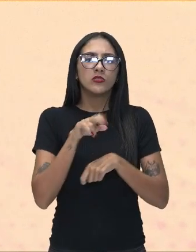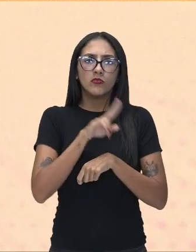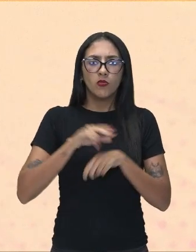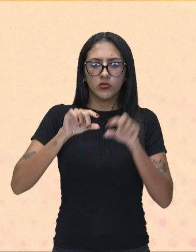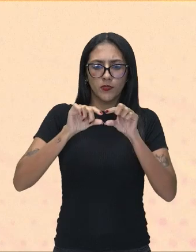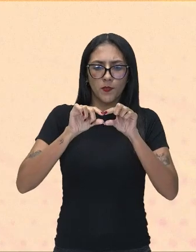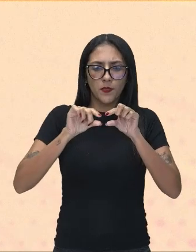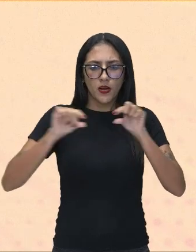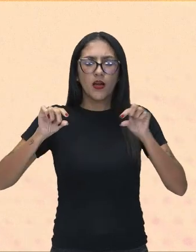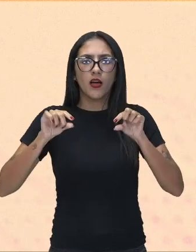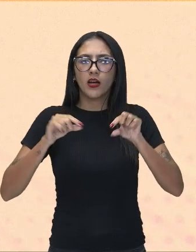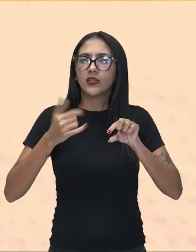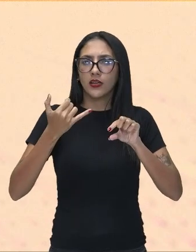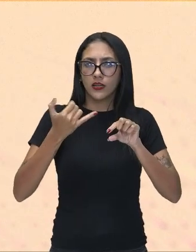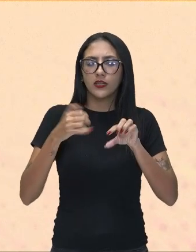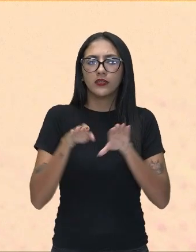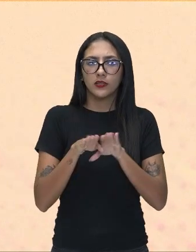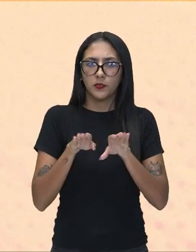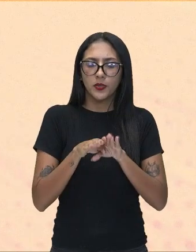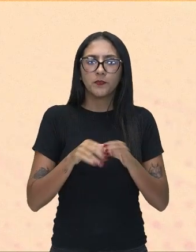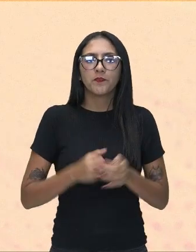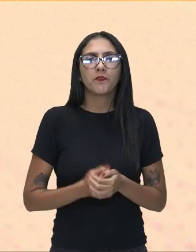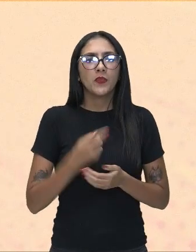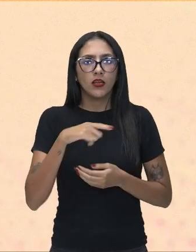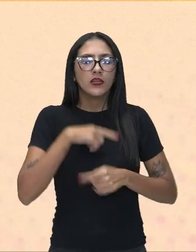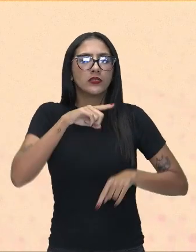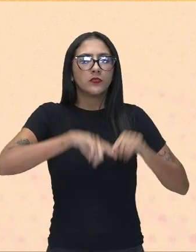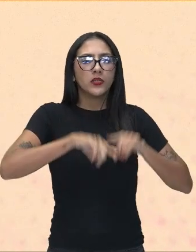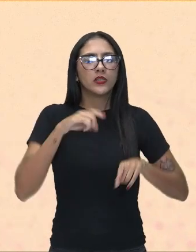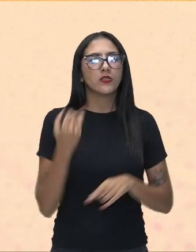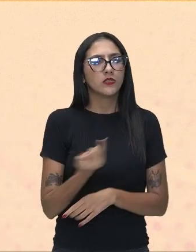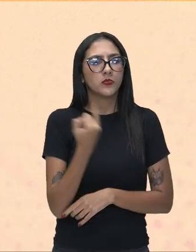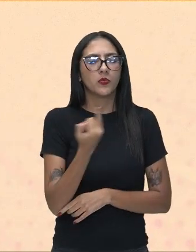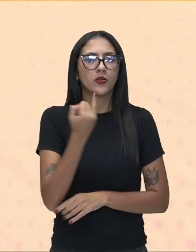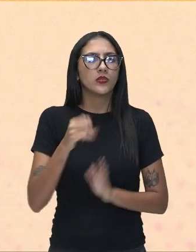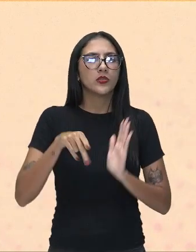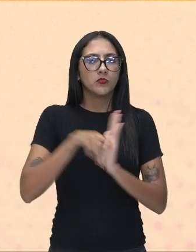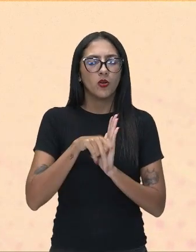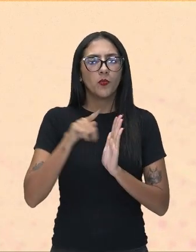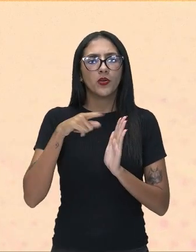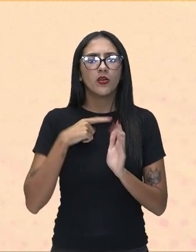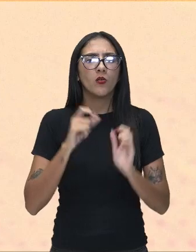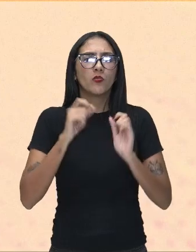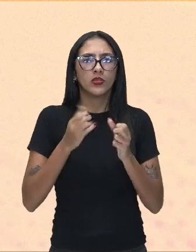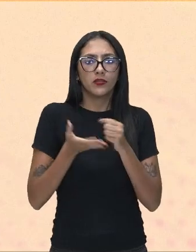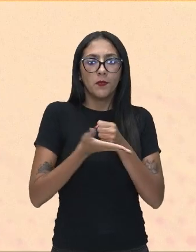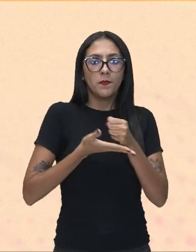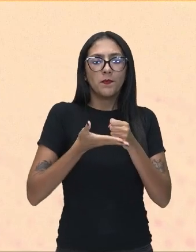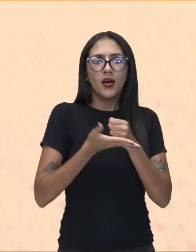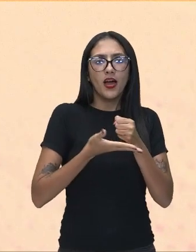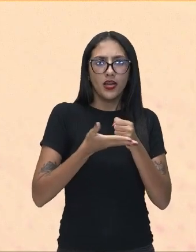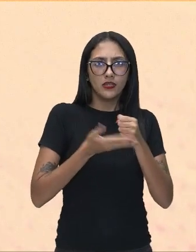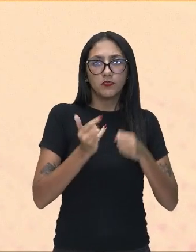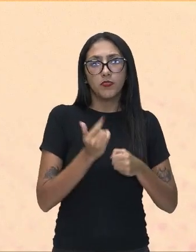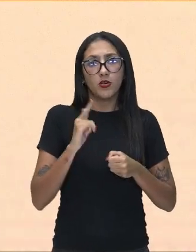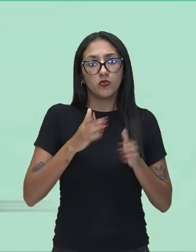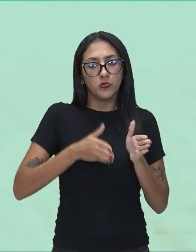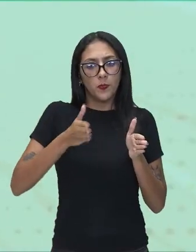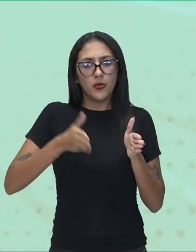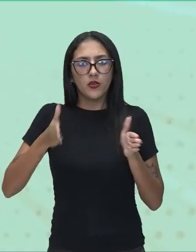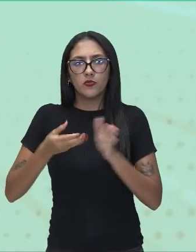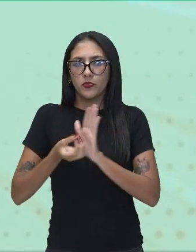e na tampa da caneta. Essas matérias-primas essenciais formam a base para as etapas seguintes da produção.